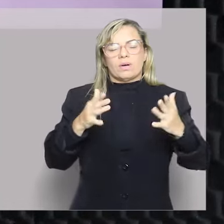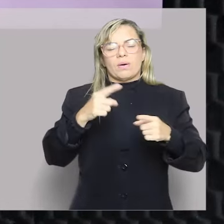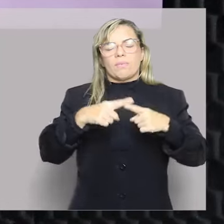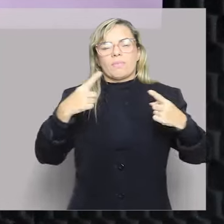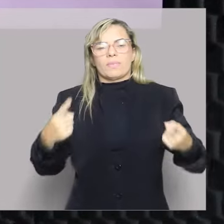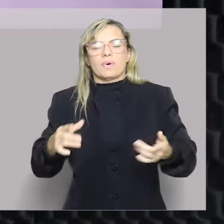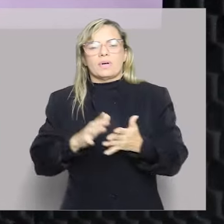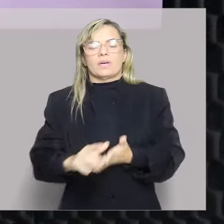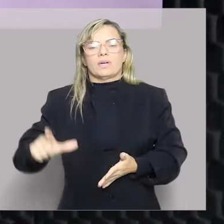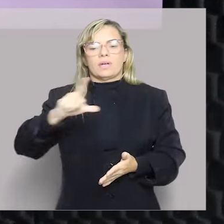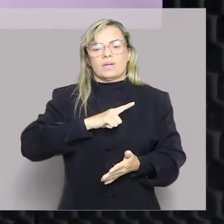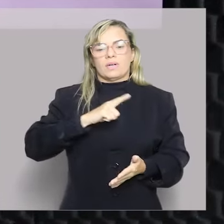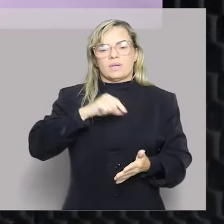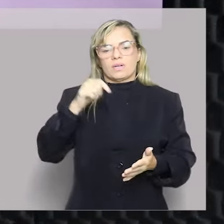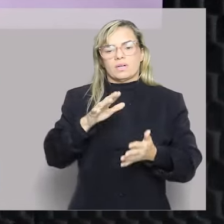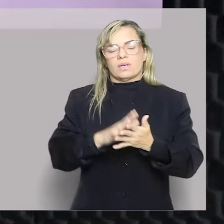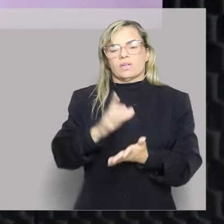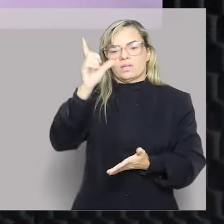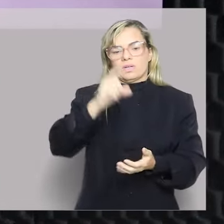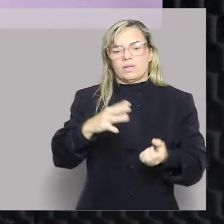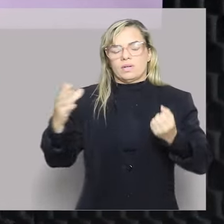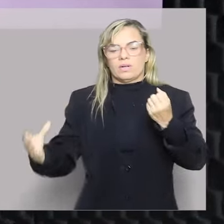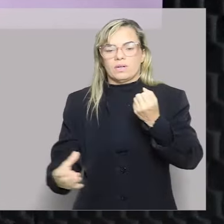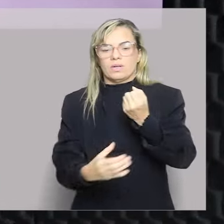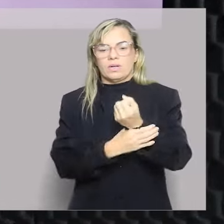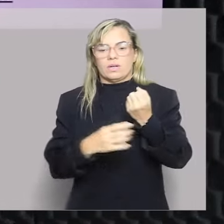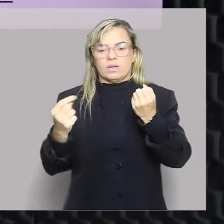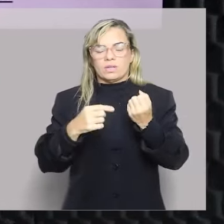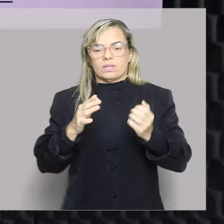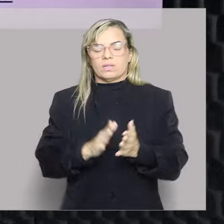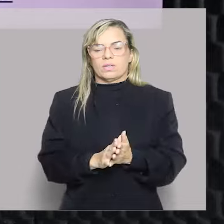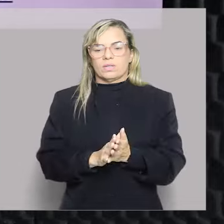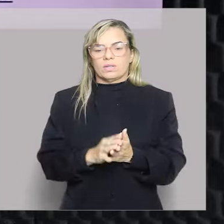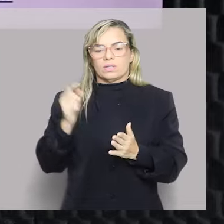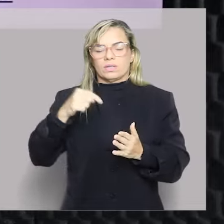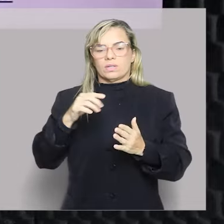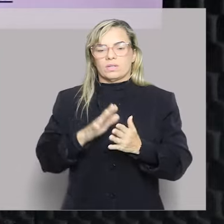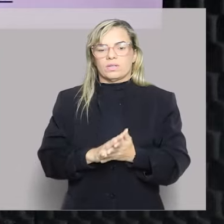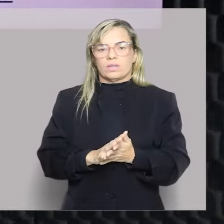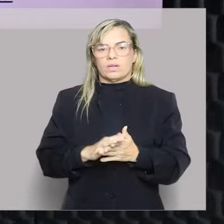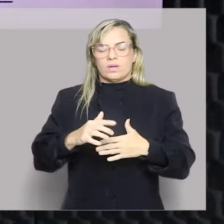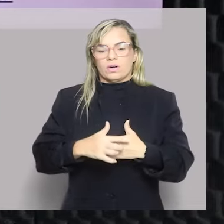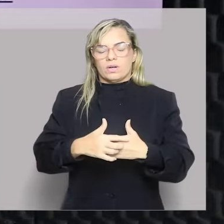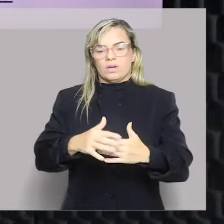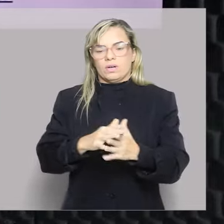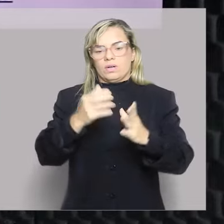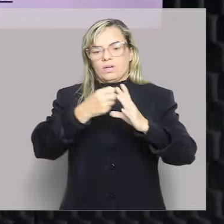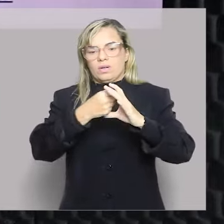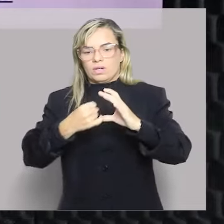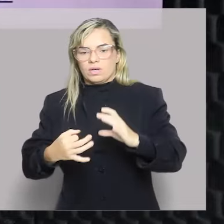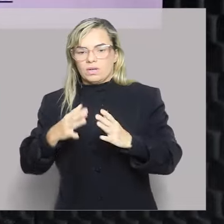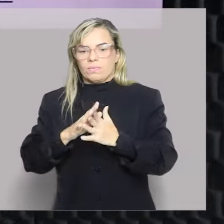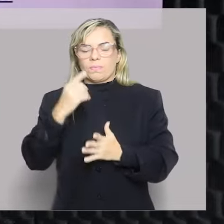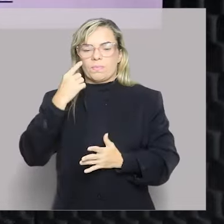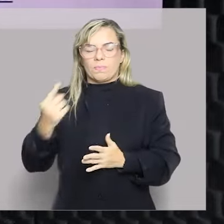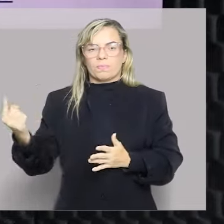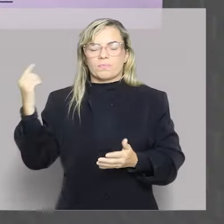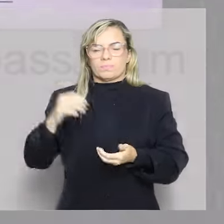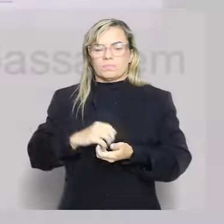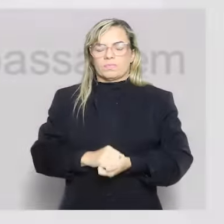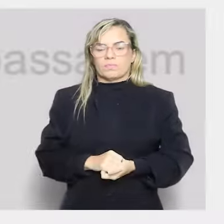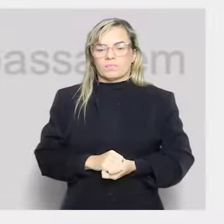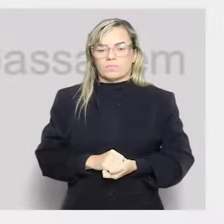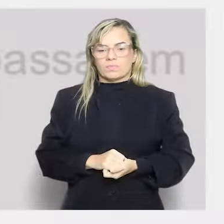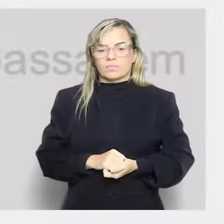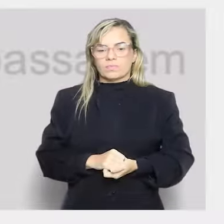sim, direitos fundamentais, desde que sejam razoáveis e atinentes a essa característica dela. Então, o